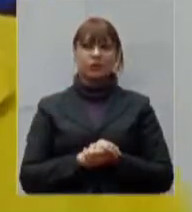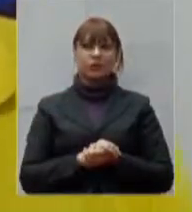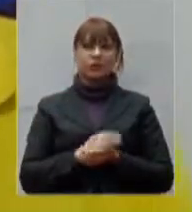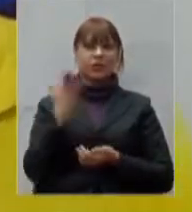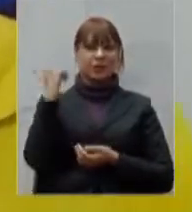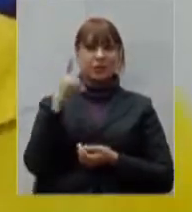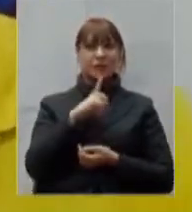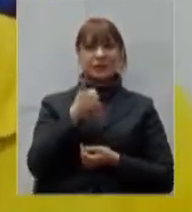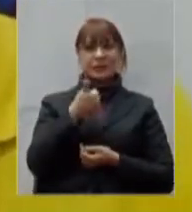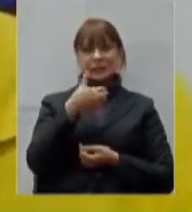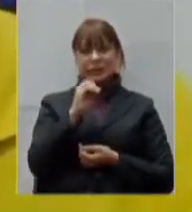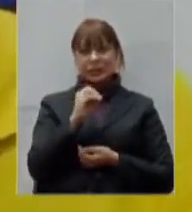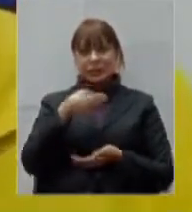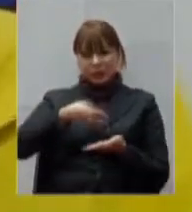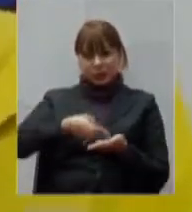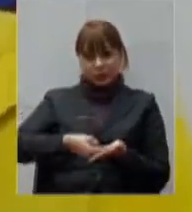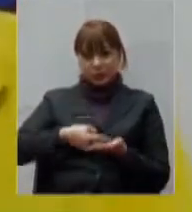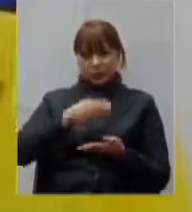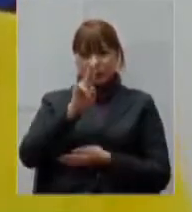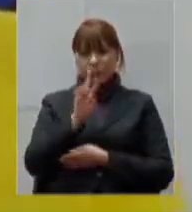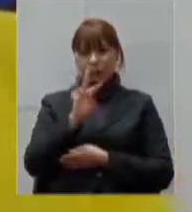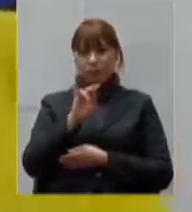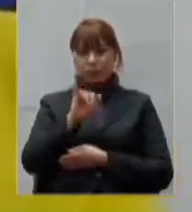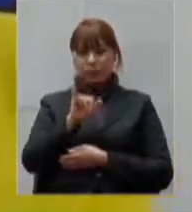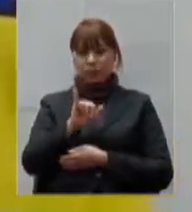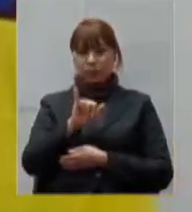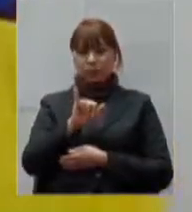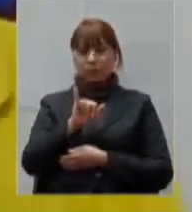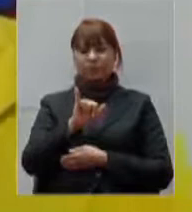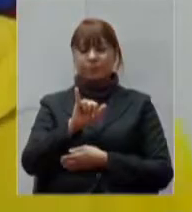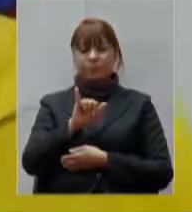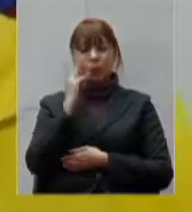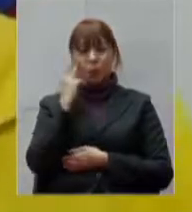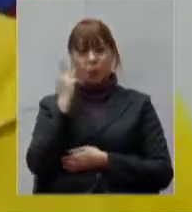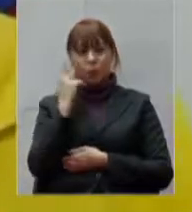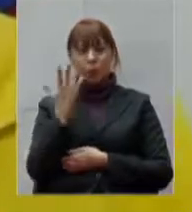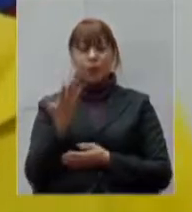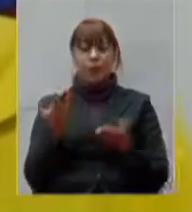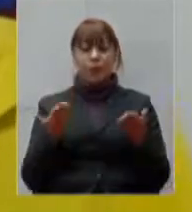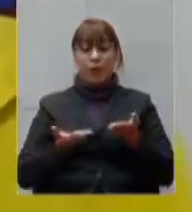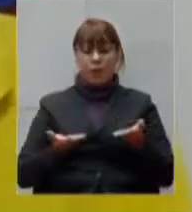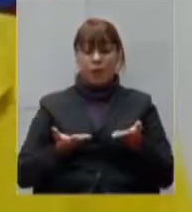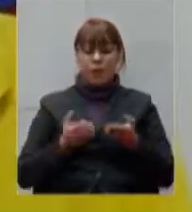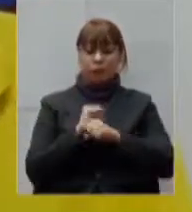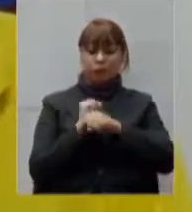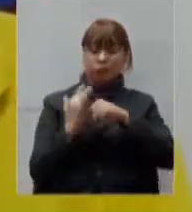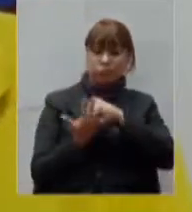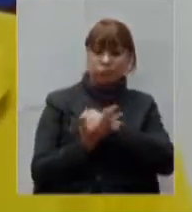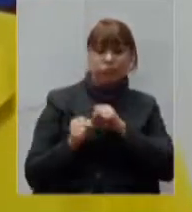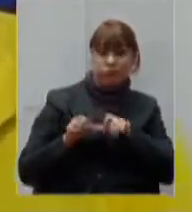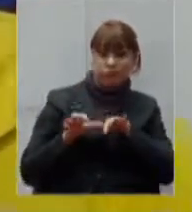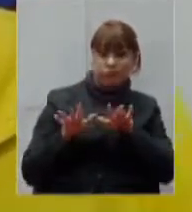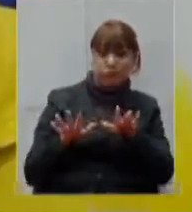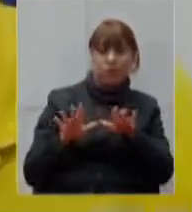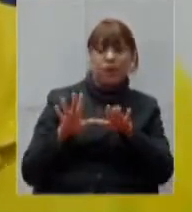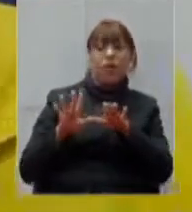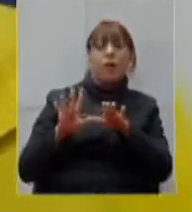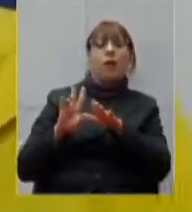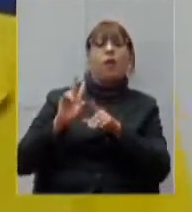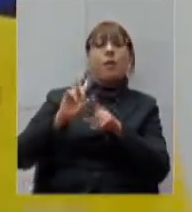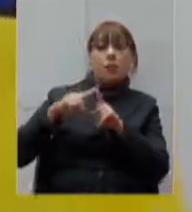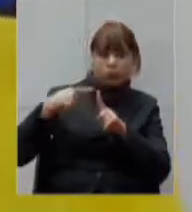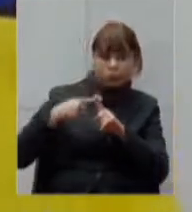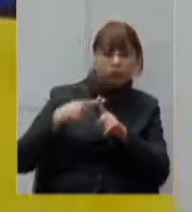leites de UTI, normais, e após a pandemia, nós criamos mais 10 aí, Covid,